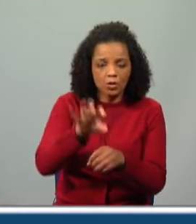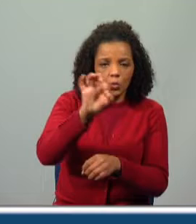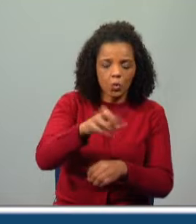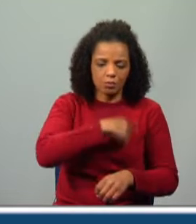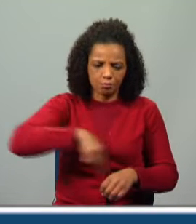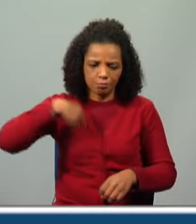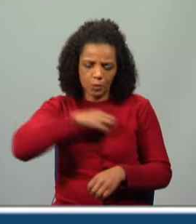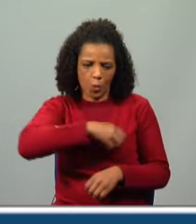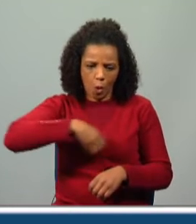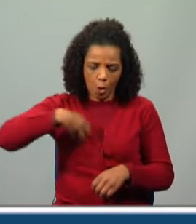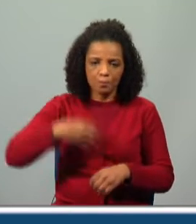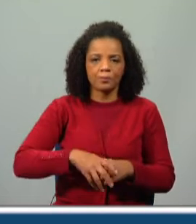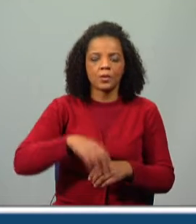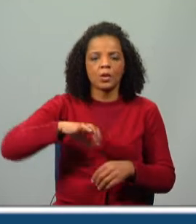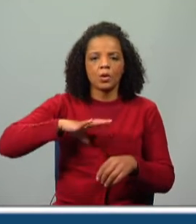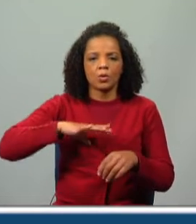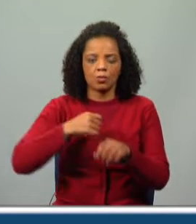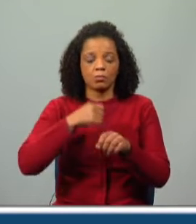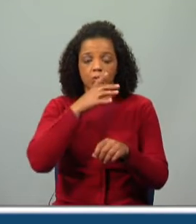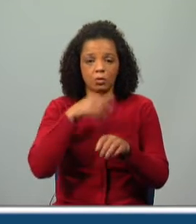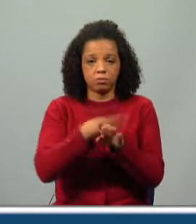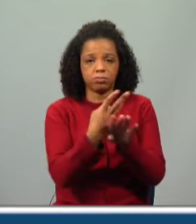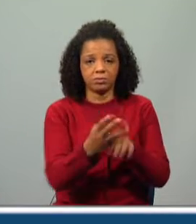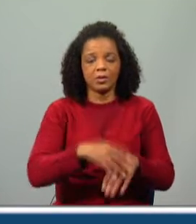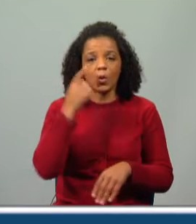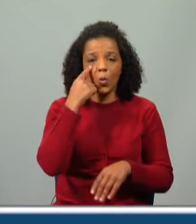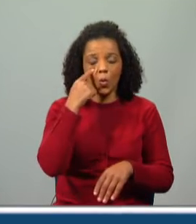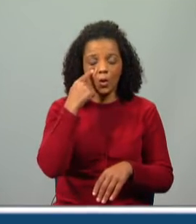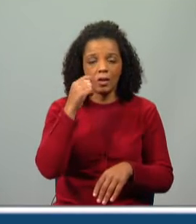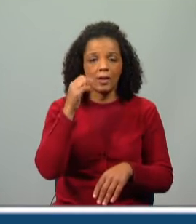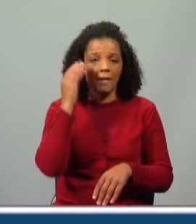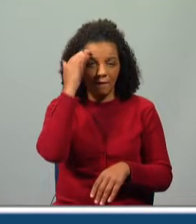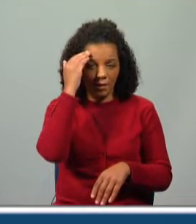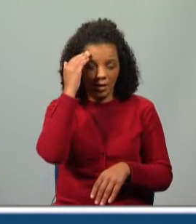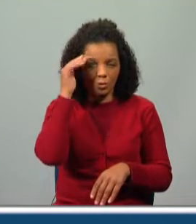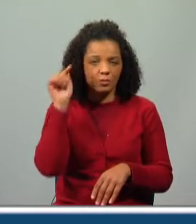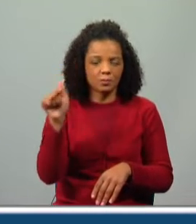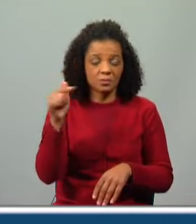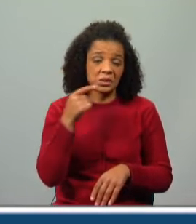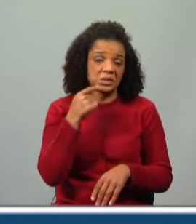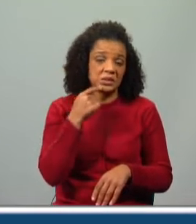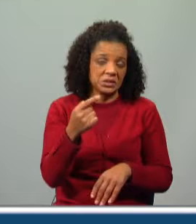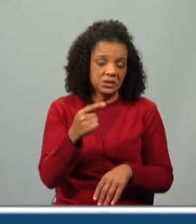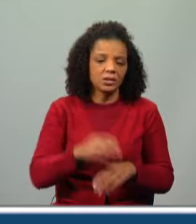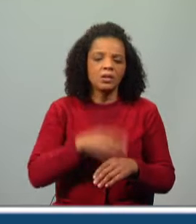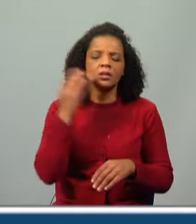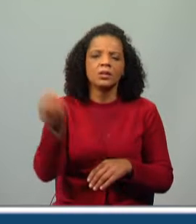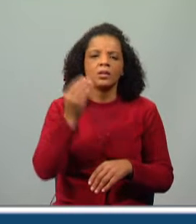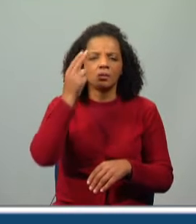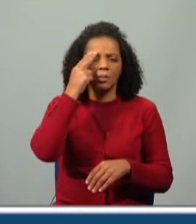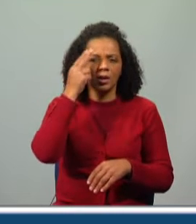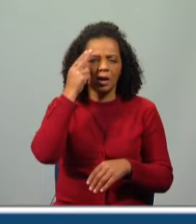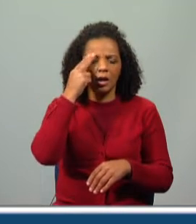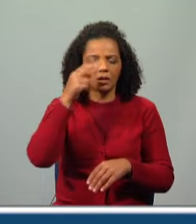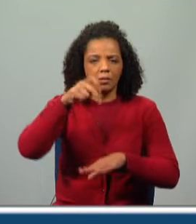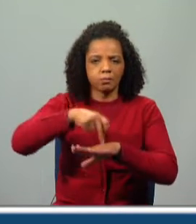de pérolas, um arco-íris de bolso, um olho de vidro que havia pertencido, dizia ela ao famoso pirata